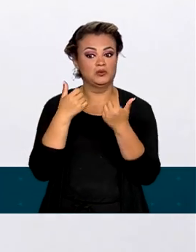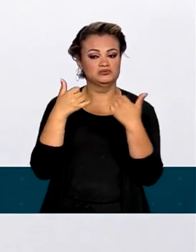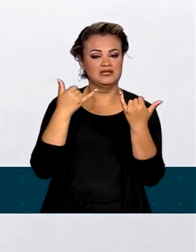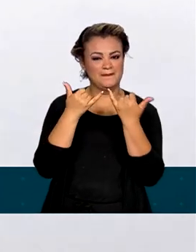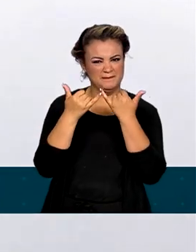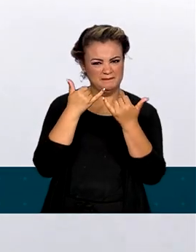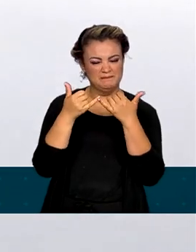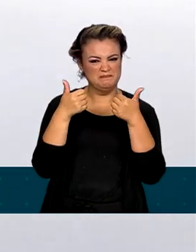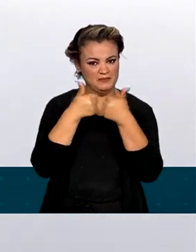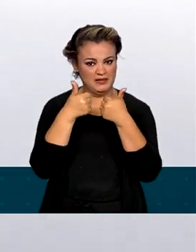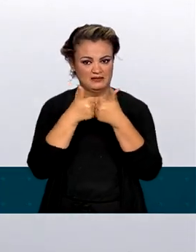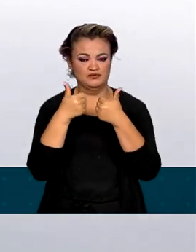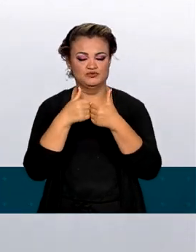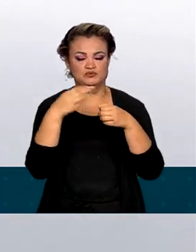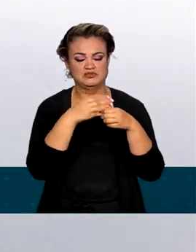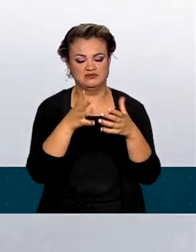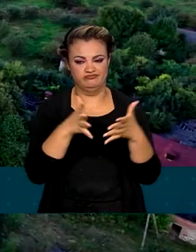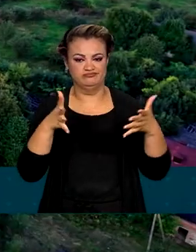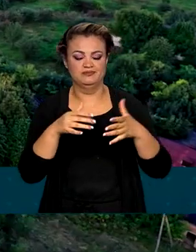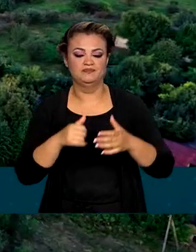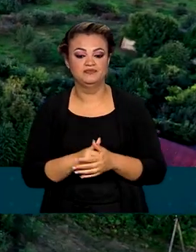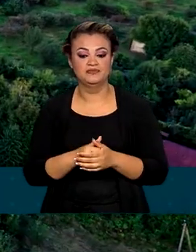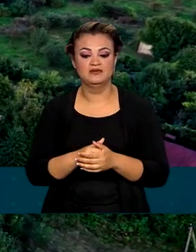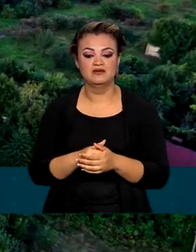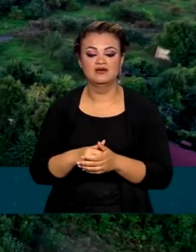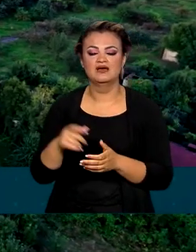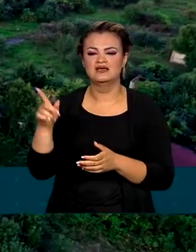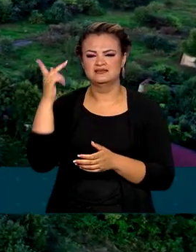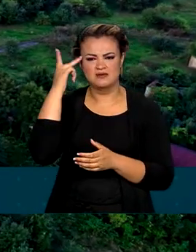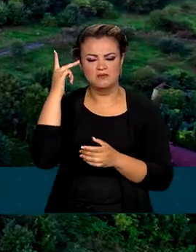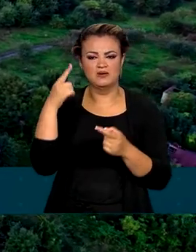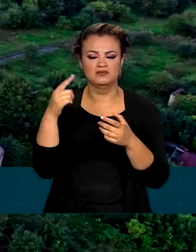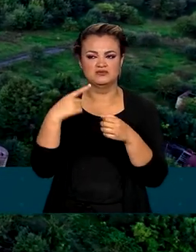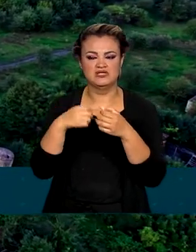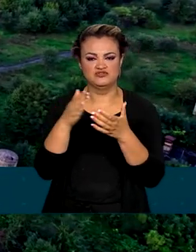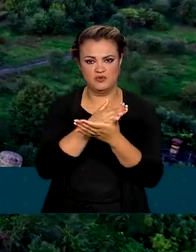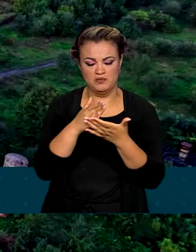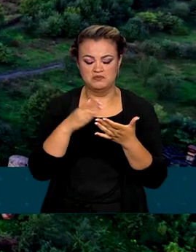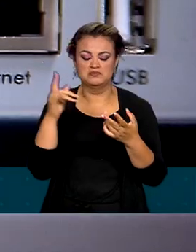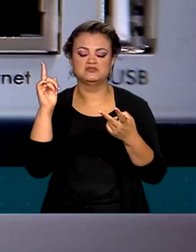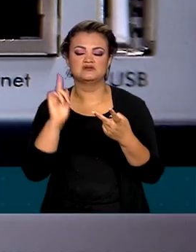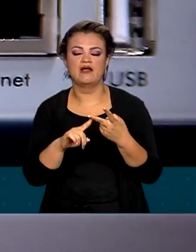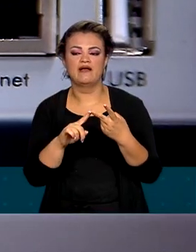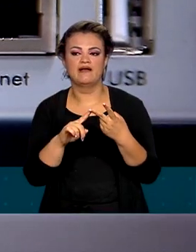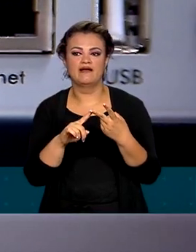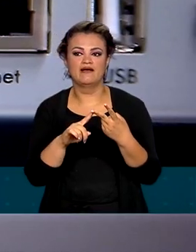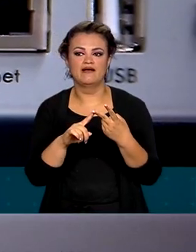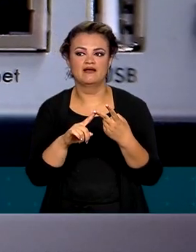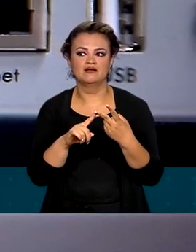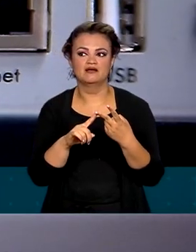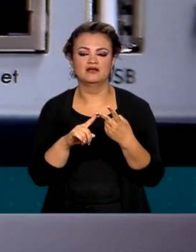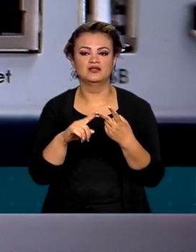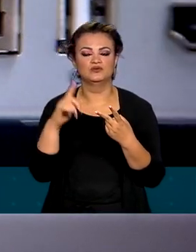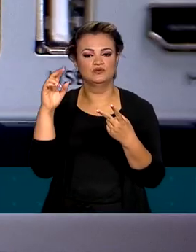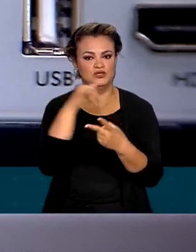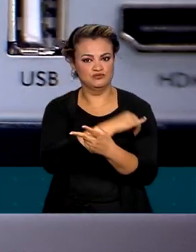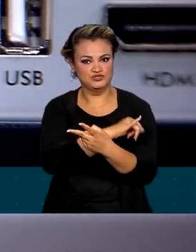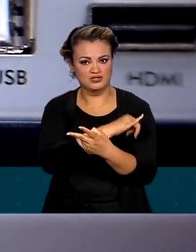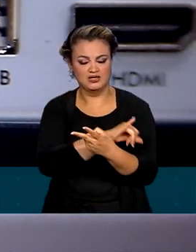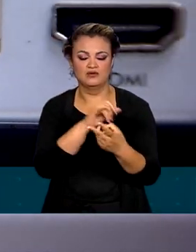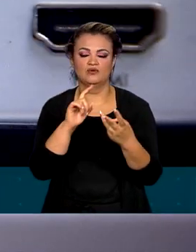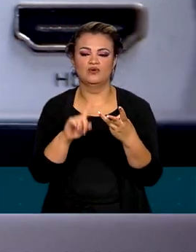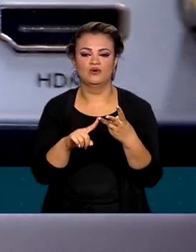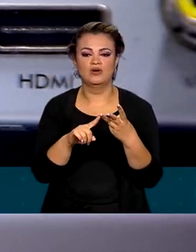de municípios maiores. de Adema, São Caetano do Sul, em São Paulo, Mesquita, São João do Meriti e Nilópolis, no Rio de Janeiro,